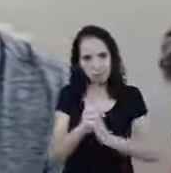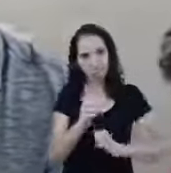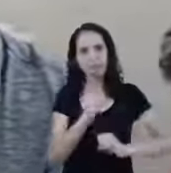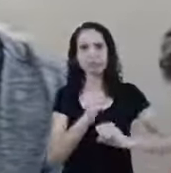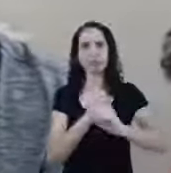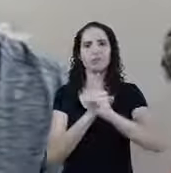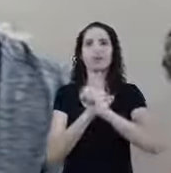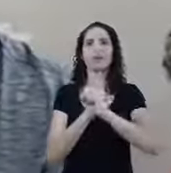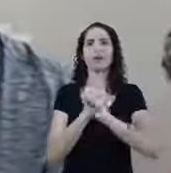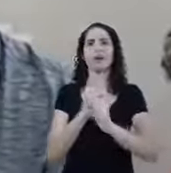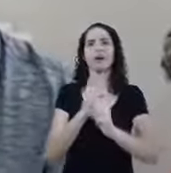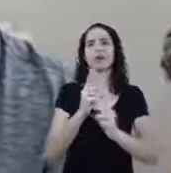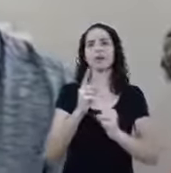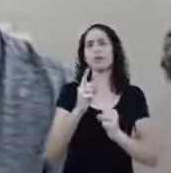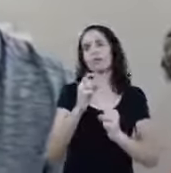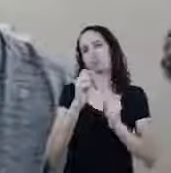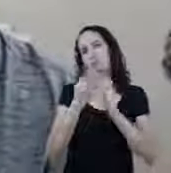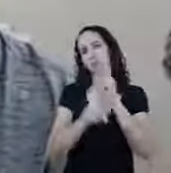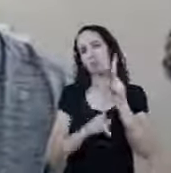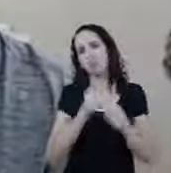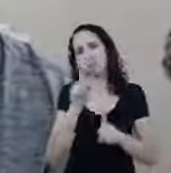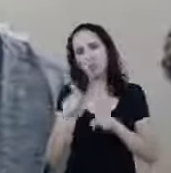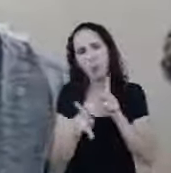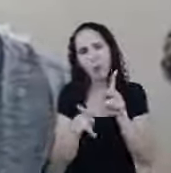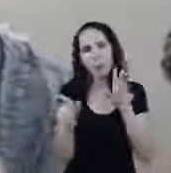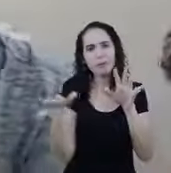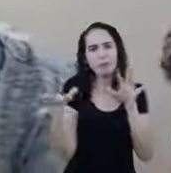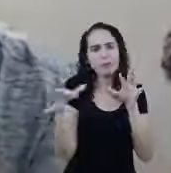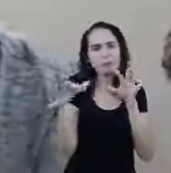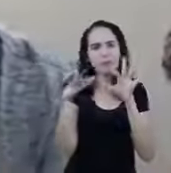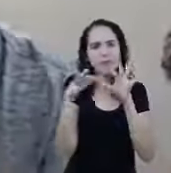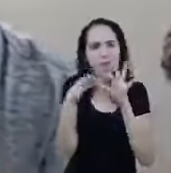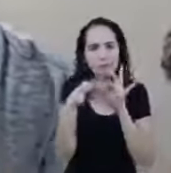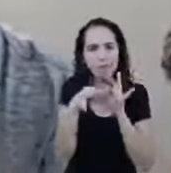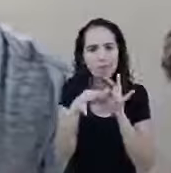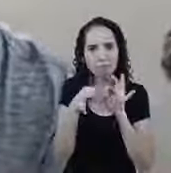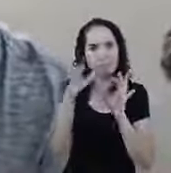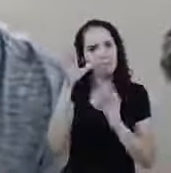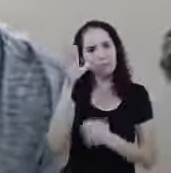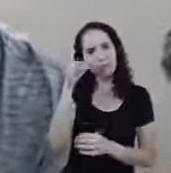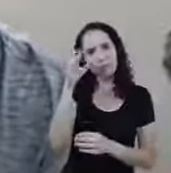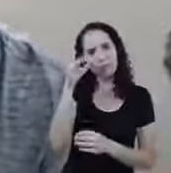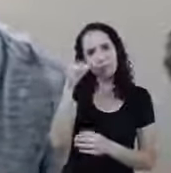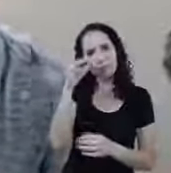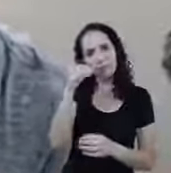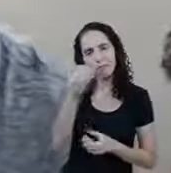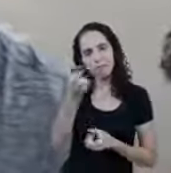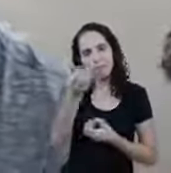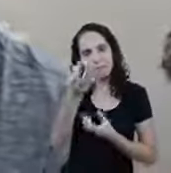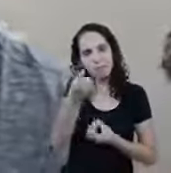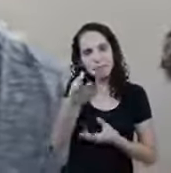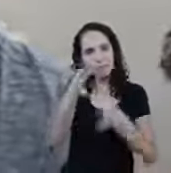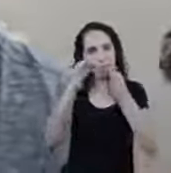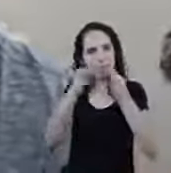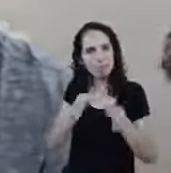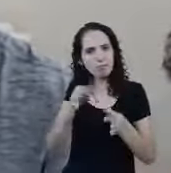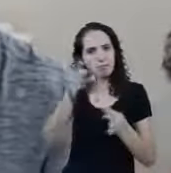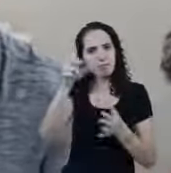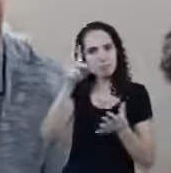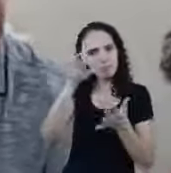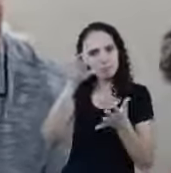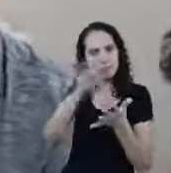Como o nosso público Para te manter conectado Com as fontes Realmente fidedignas Nós temos